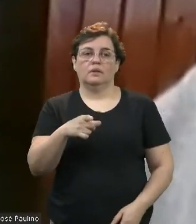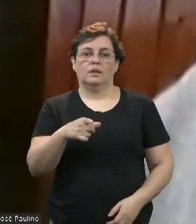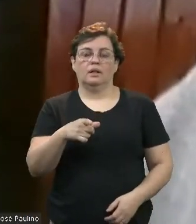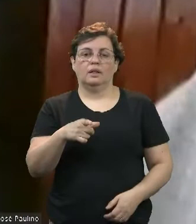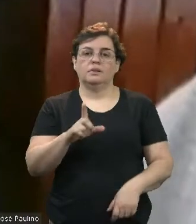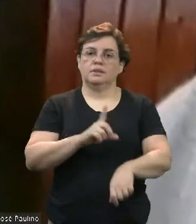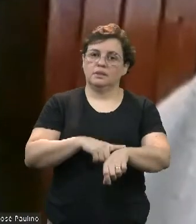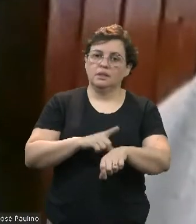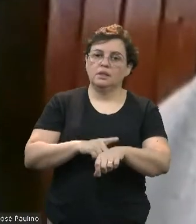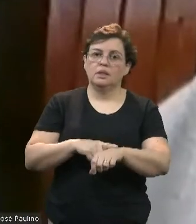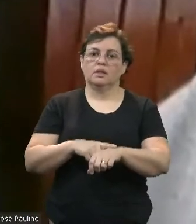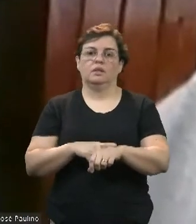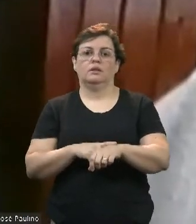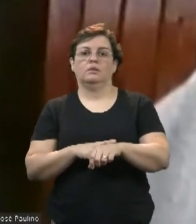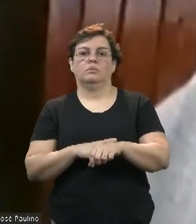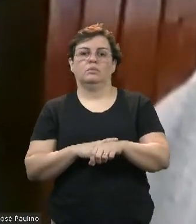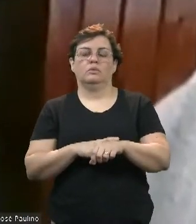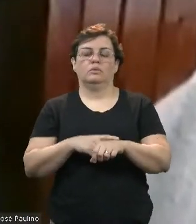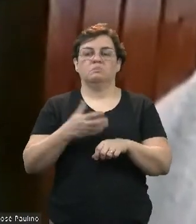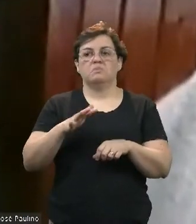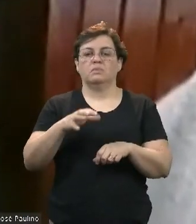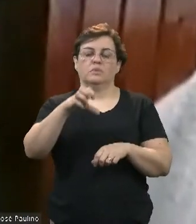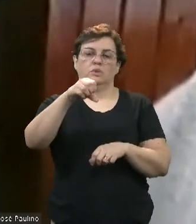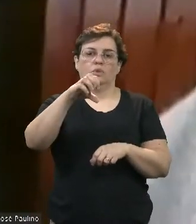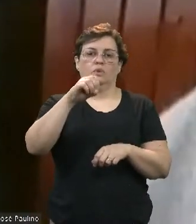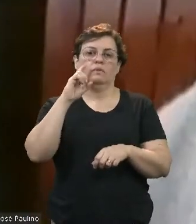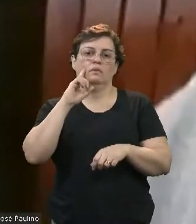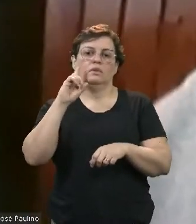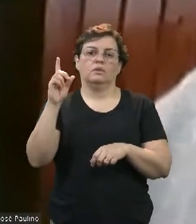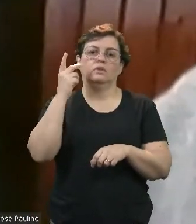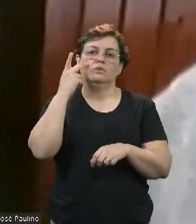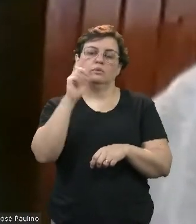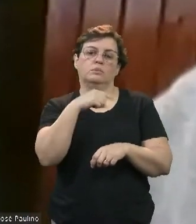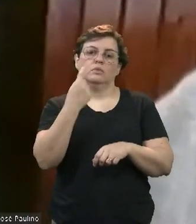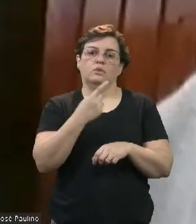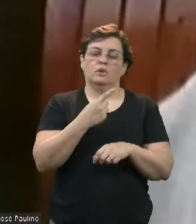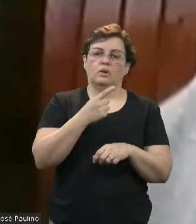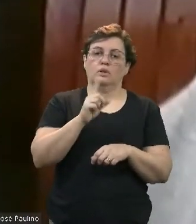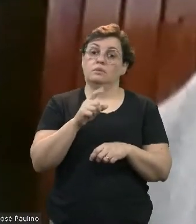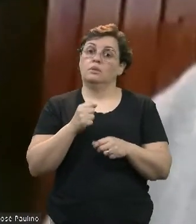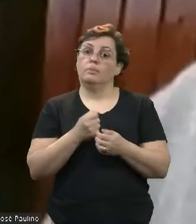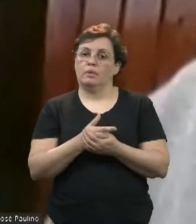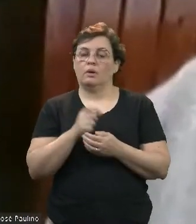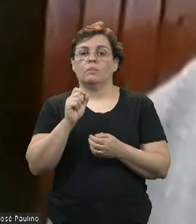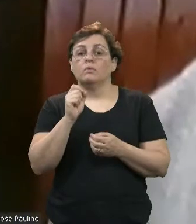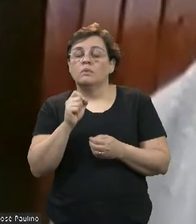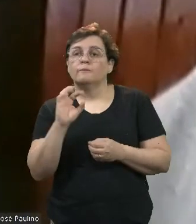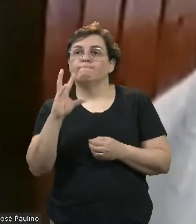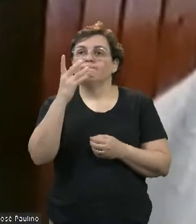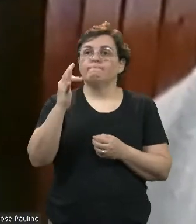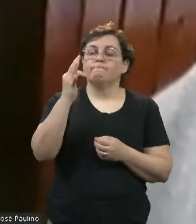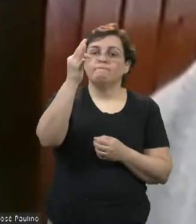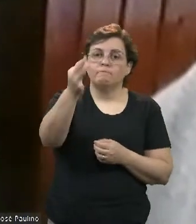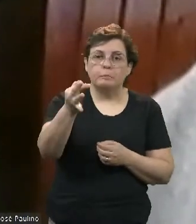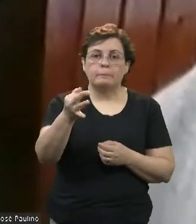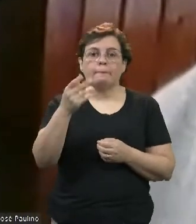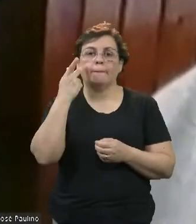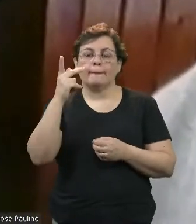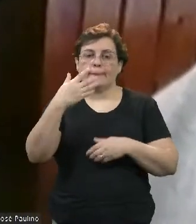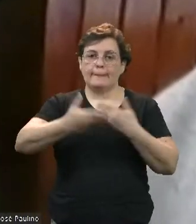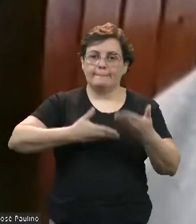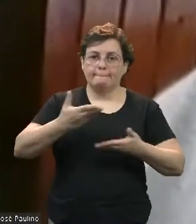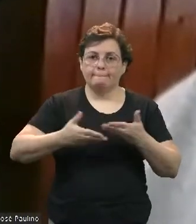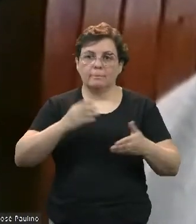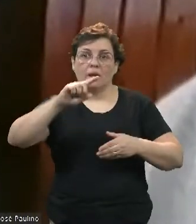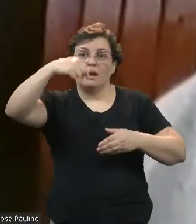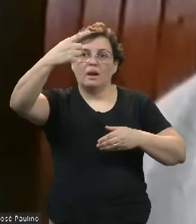como foi propagado talvez aí de 90 dias, o que vai refletir para os servidores lá no final das suas